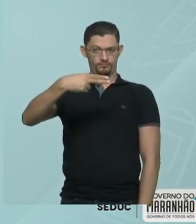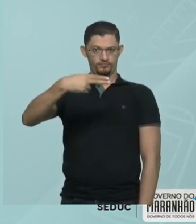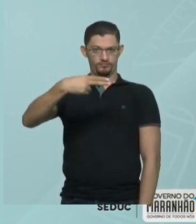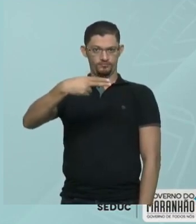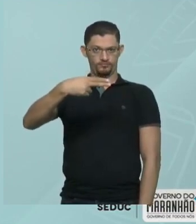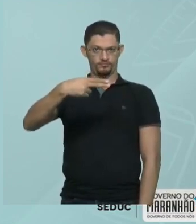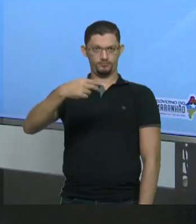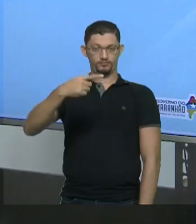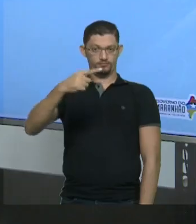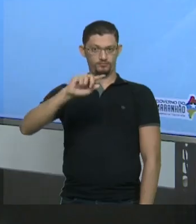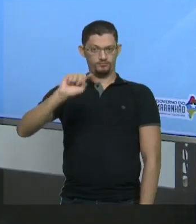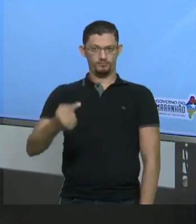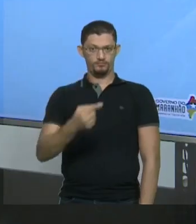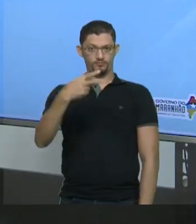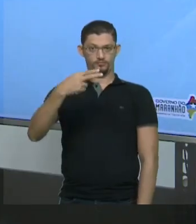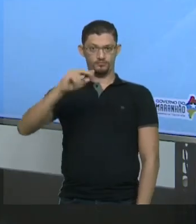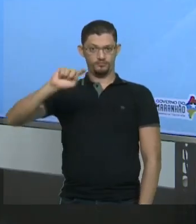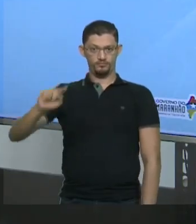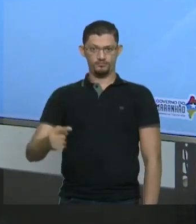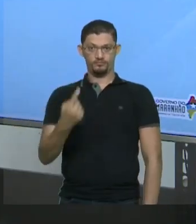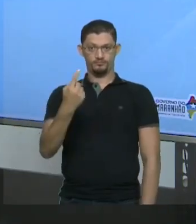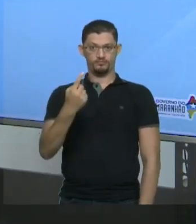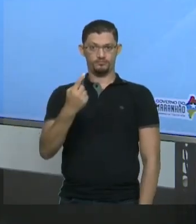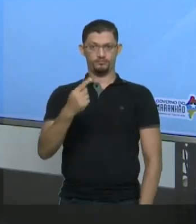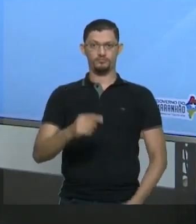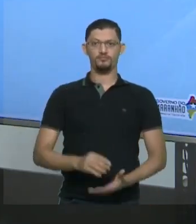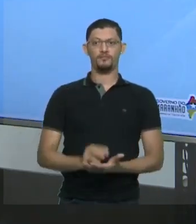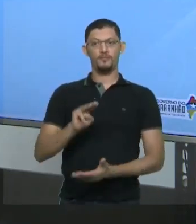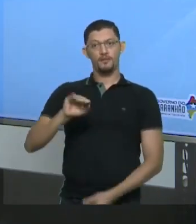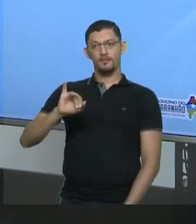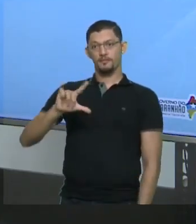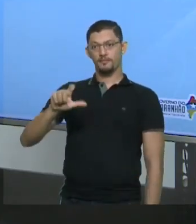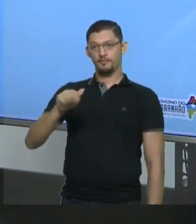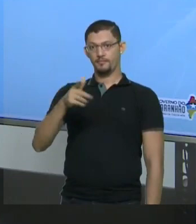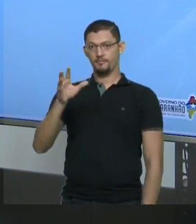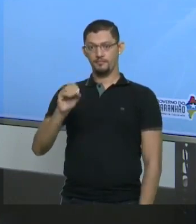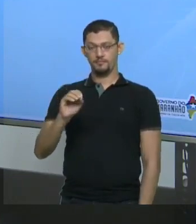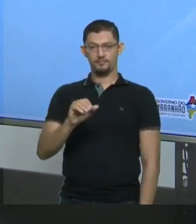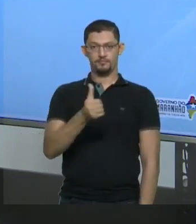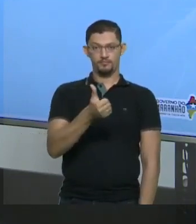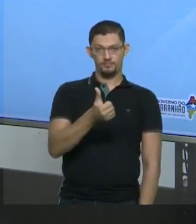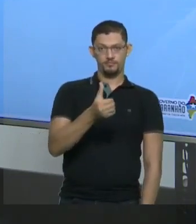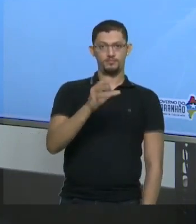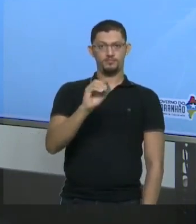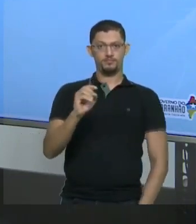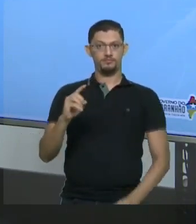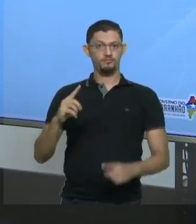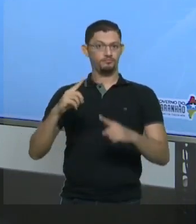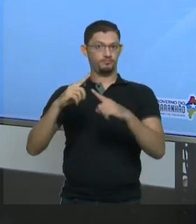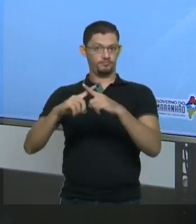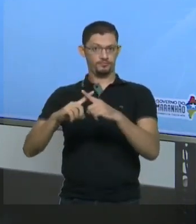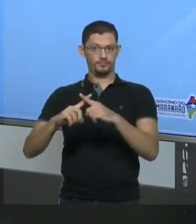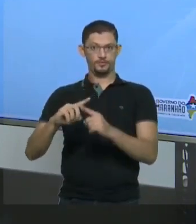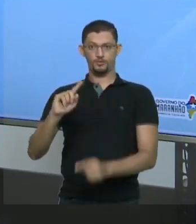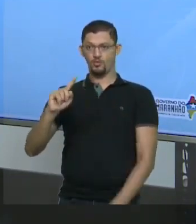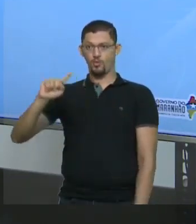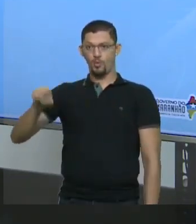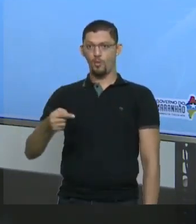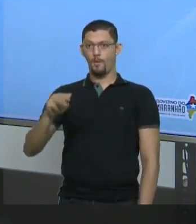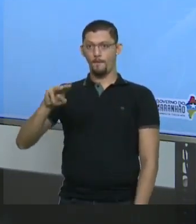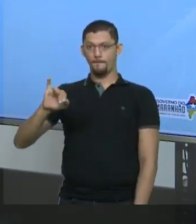Uma barra, mil. Duas, 1.000.000. Logo, 10 vezes 1.000.000, eu vou ter 10